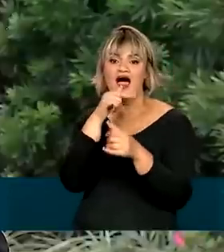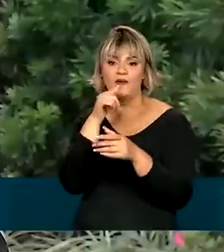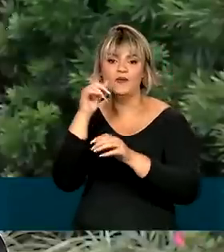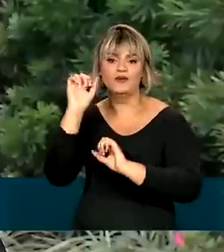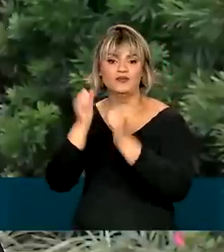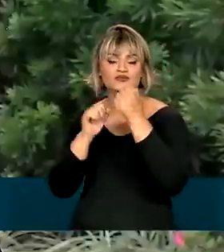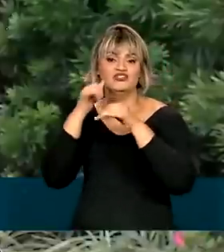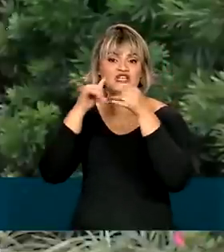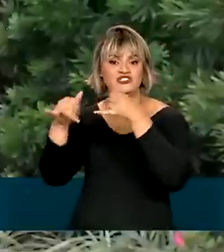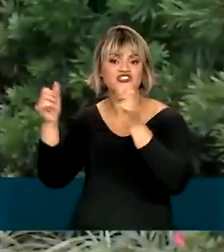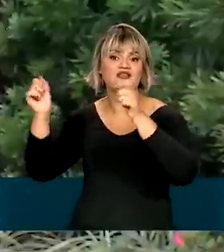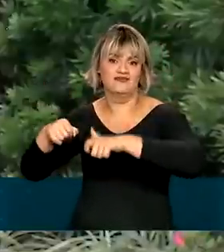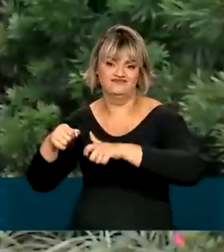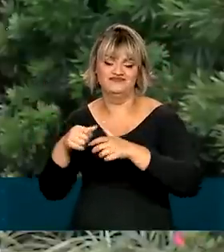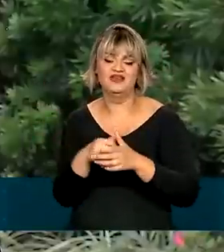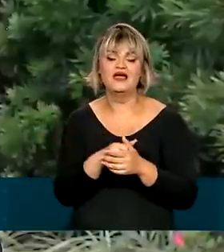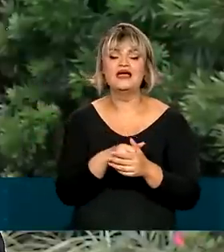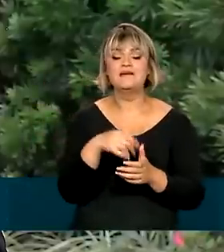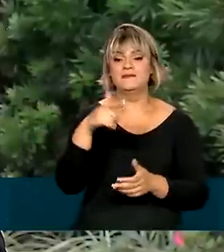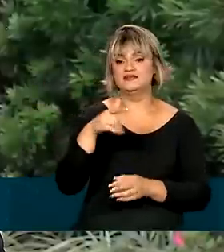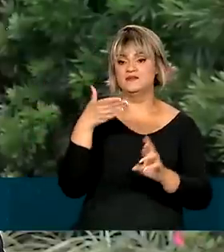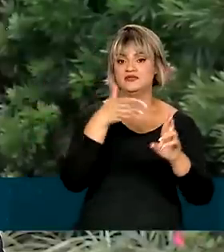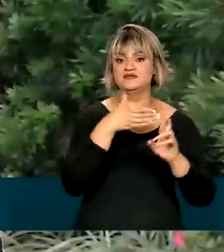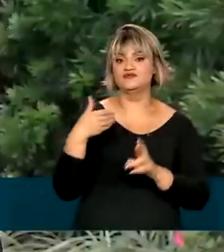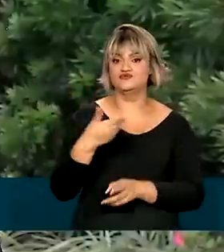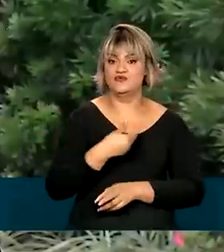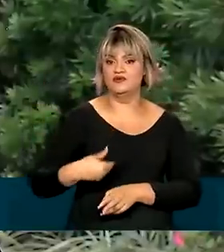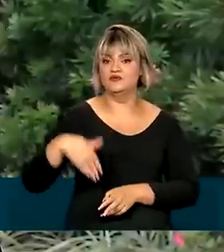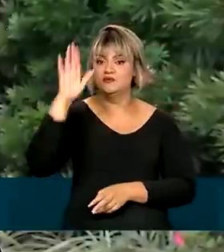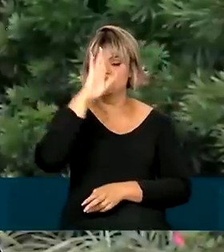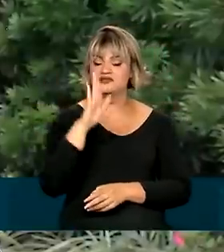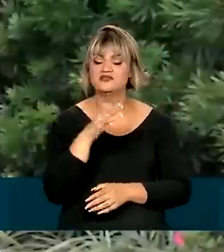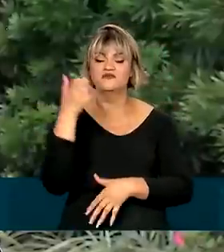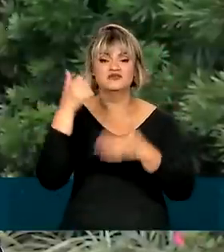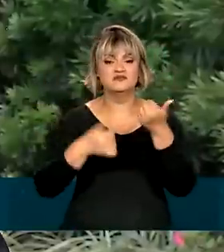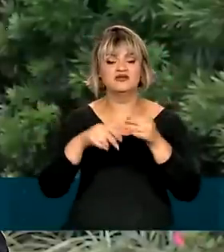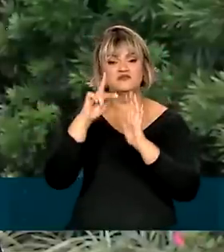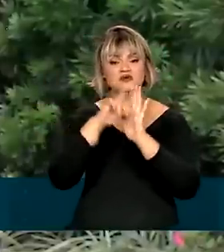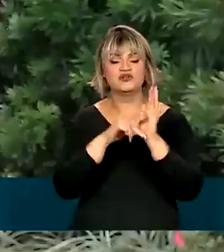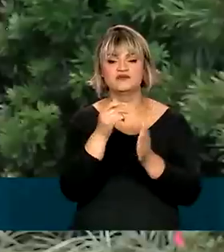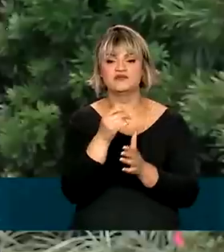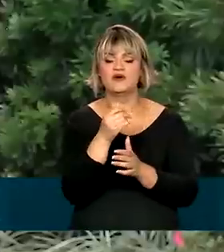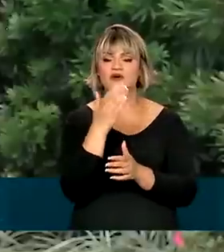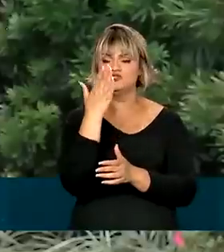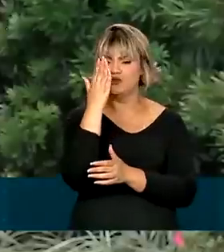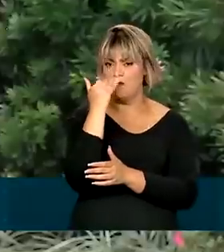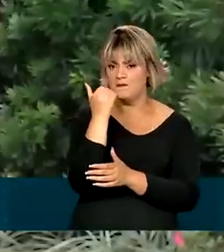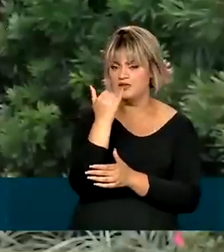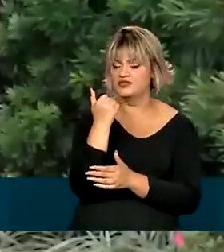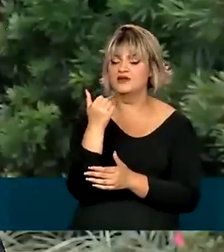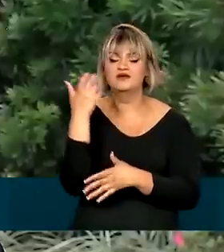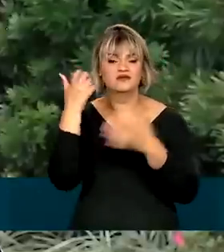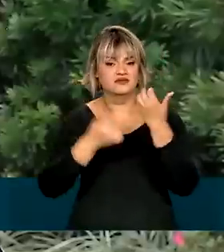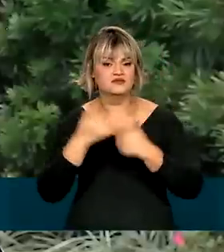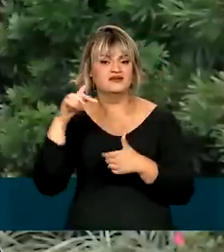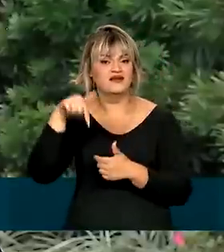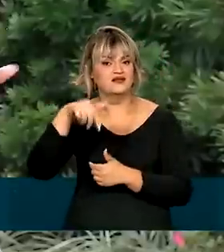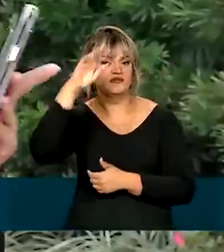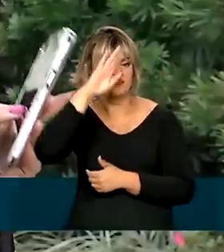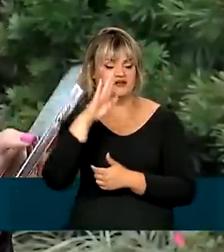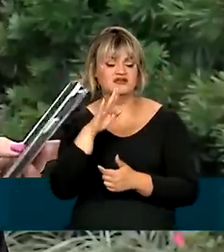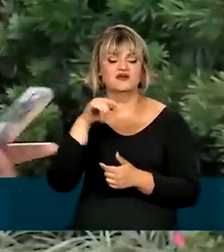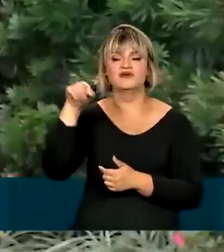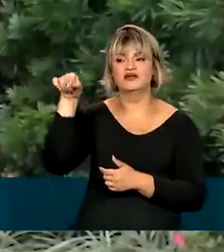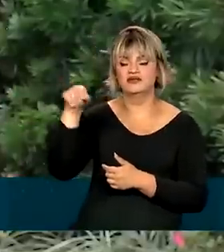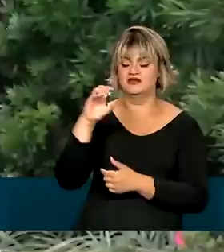Representantes do governo brasileiro também vão participar de painéis sobre o projeto Alimenta Brasil. E esse assunto também vai ser debatido aqui no Brasil,